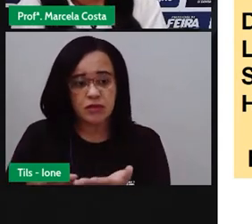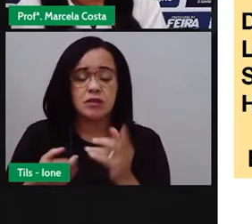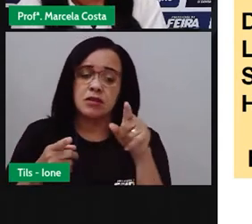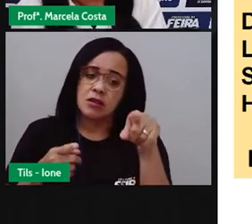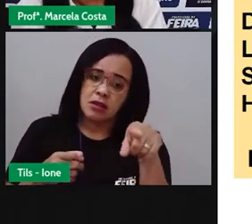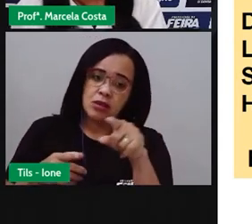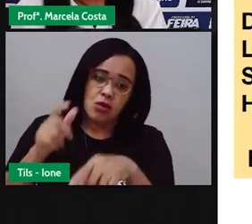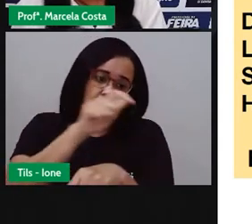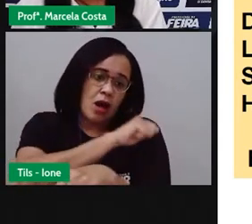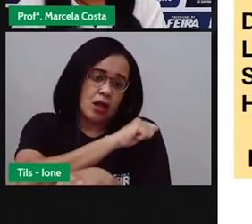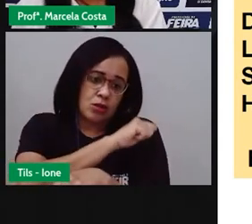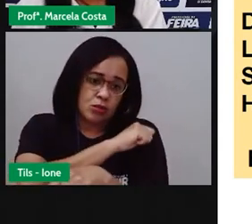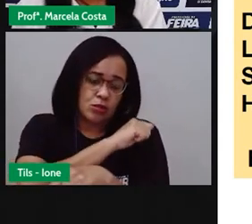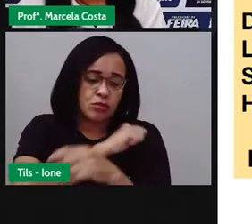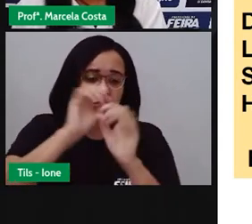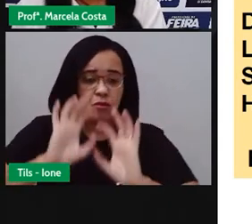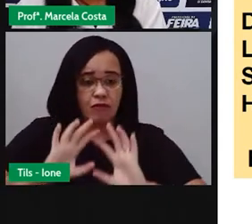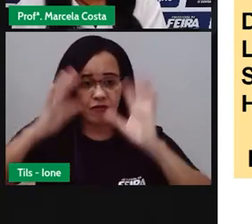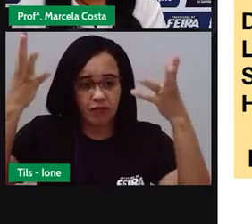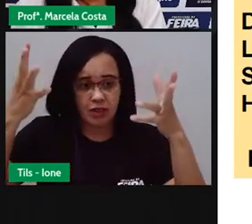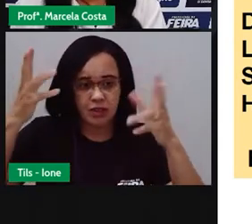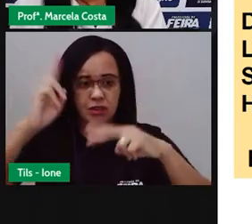convidando aí para a sua festa.